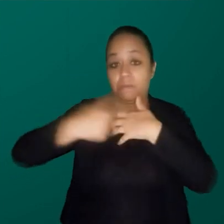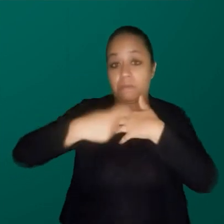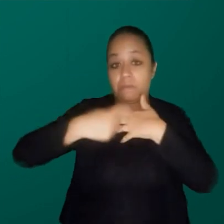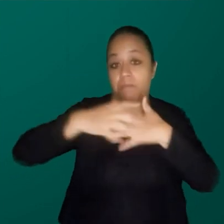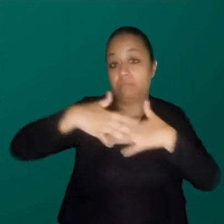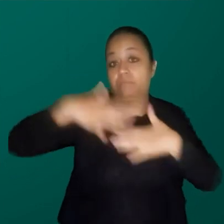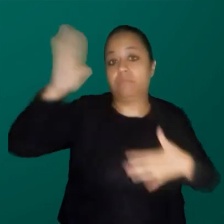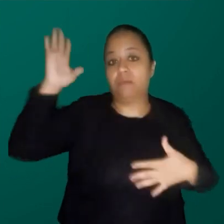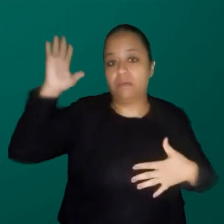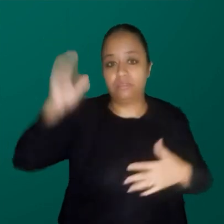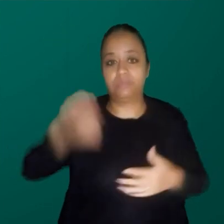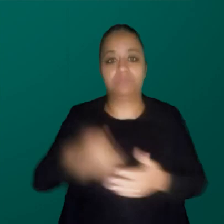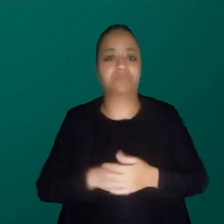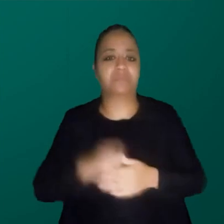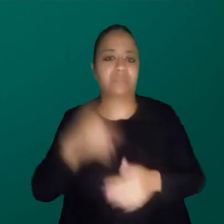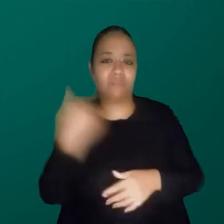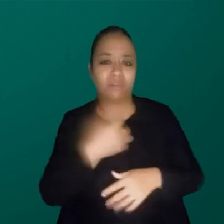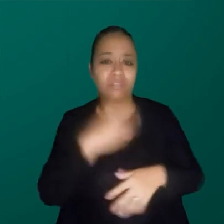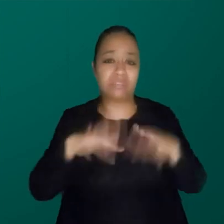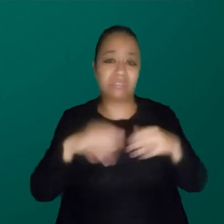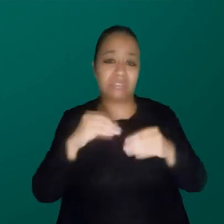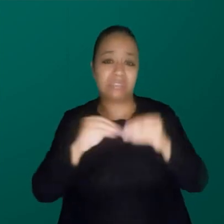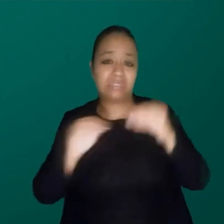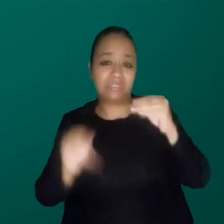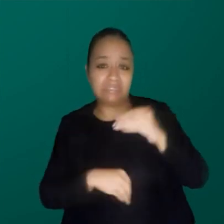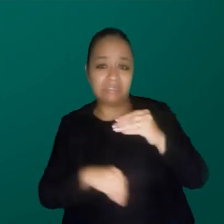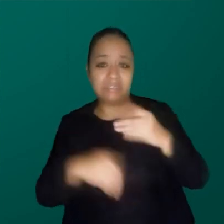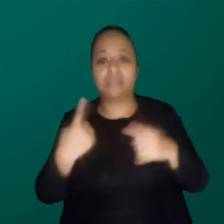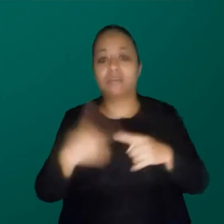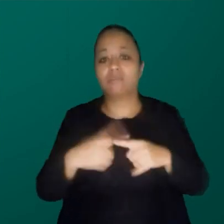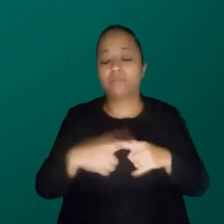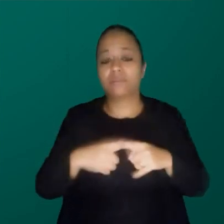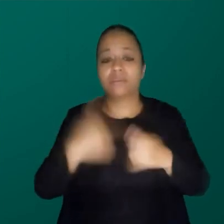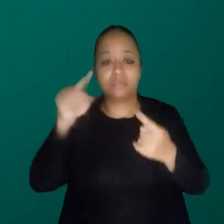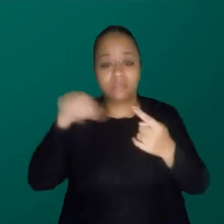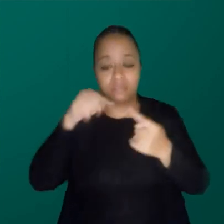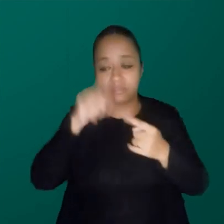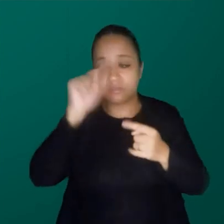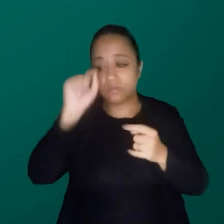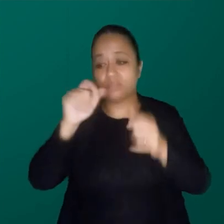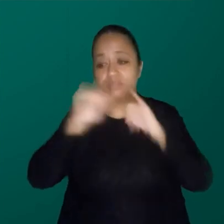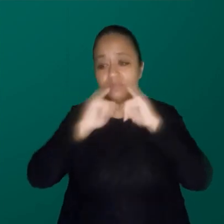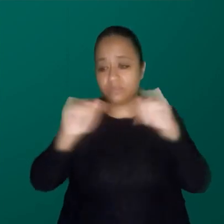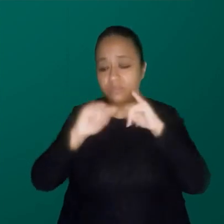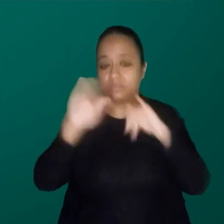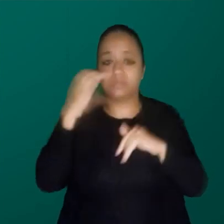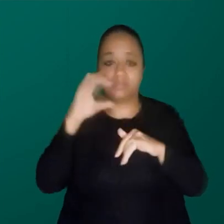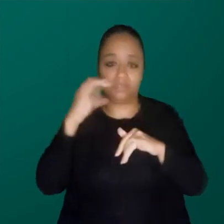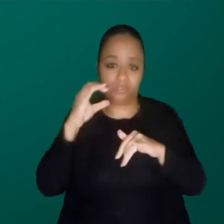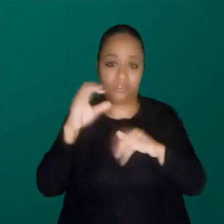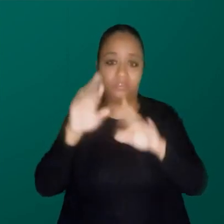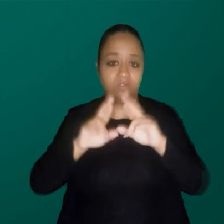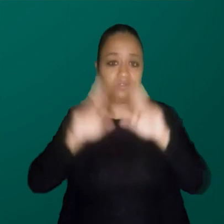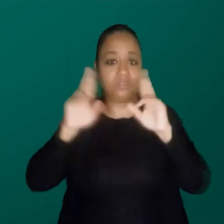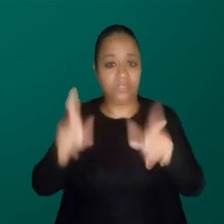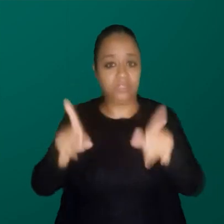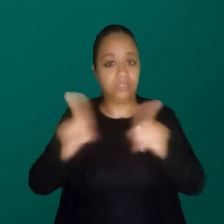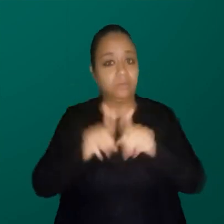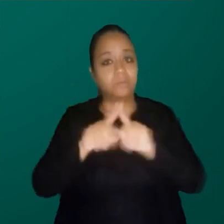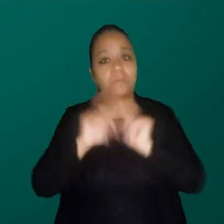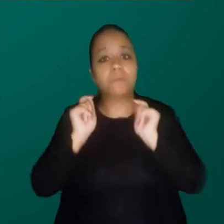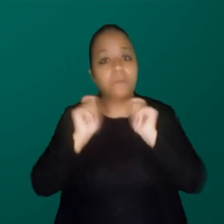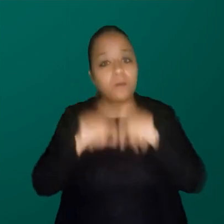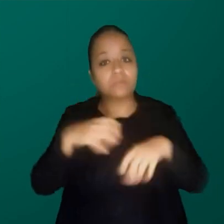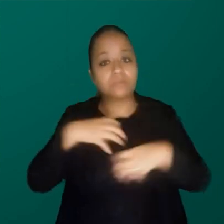Então, gente está com muita desvantagem, vamos dizer assim, na nossa intenção de fazer uma divulgação científica que seja diferente e que possa